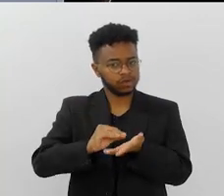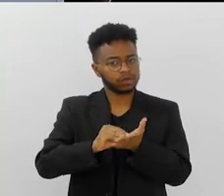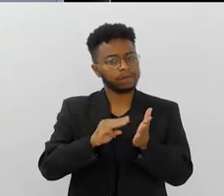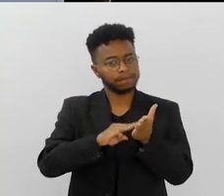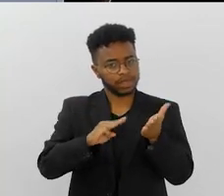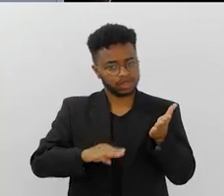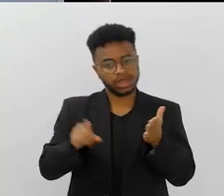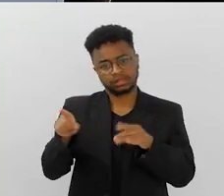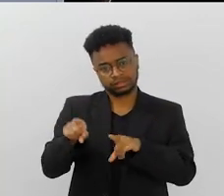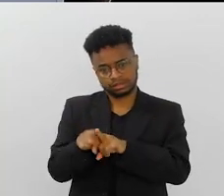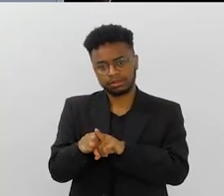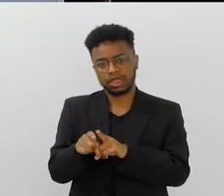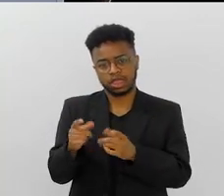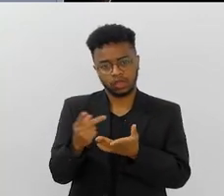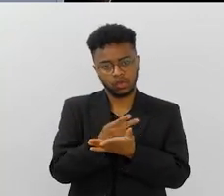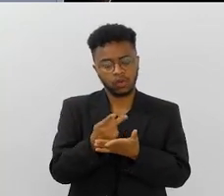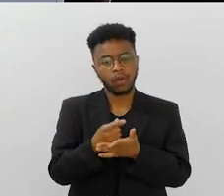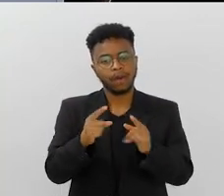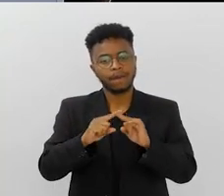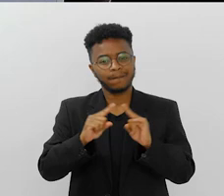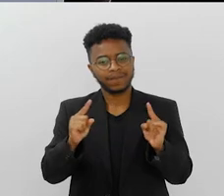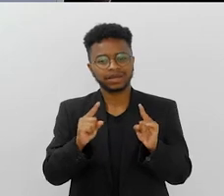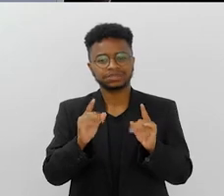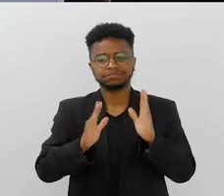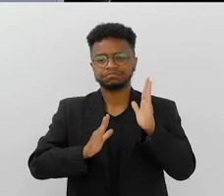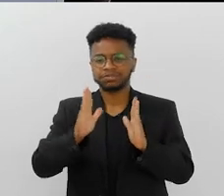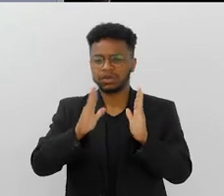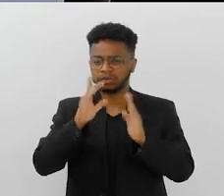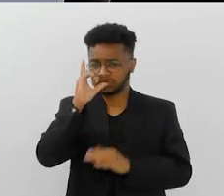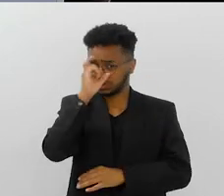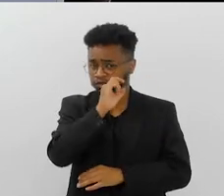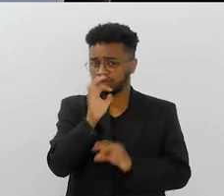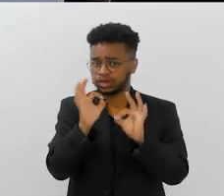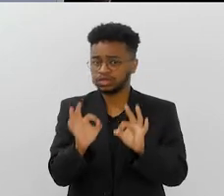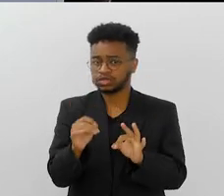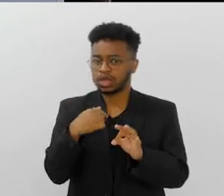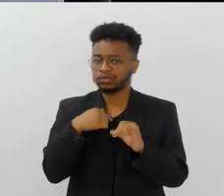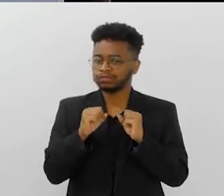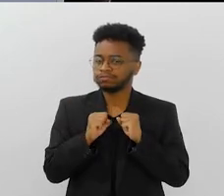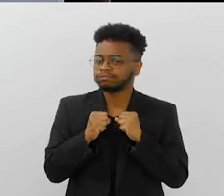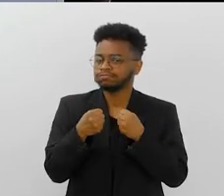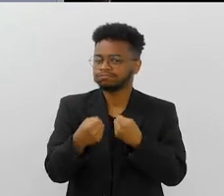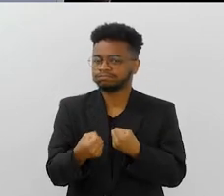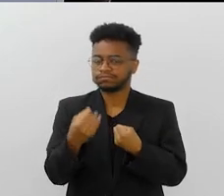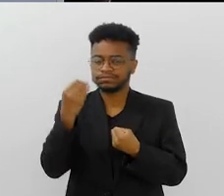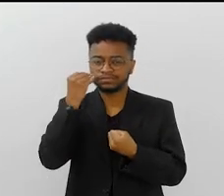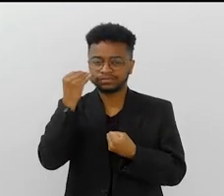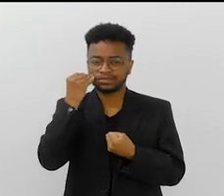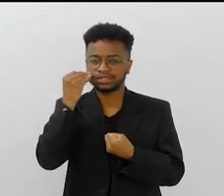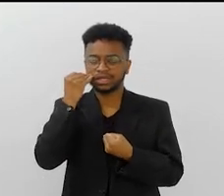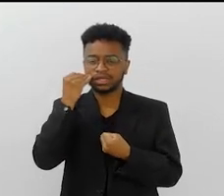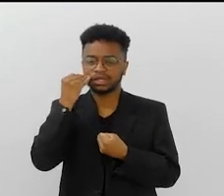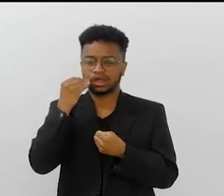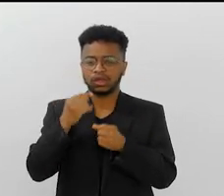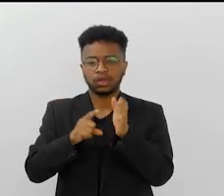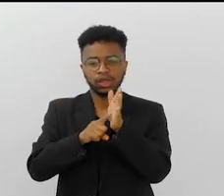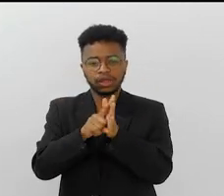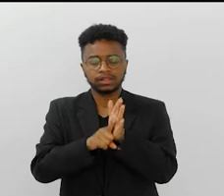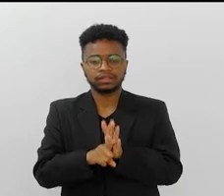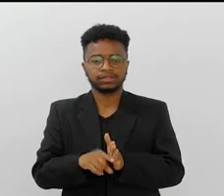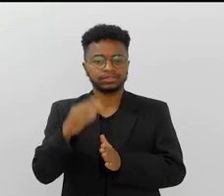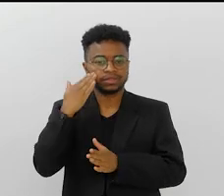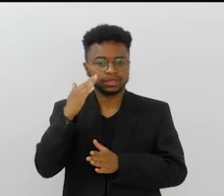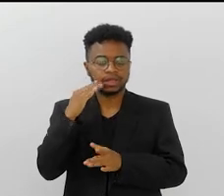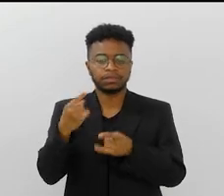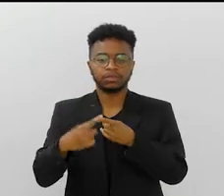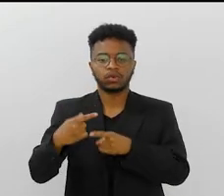faltou método, acho que o João tem erros ali também, mas é um episódio muito obscuro para você. Eu fiz um esforço grande para conseguir apurar, conversei